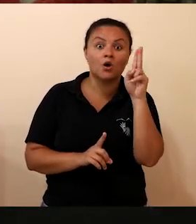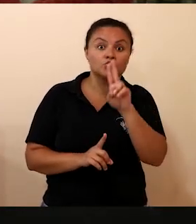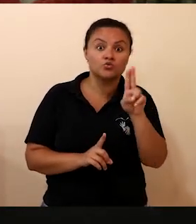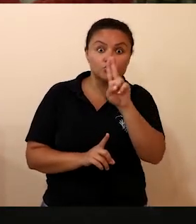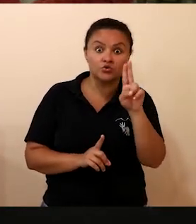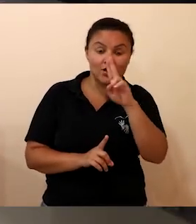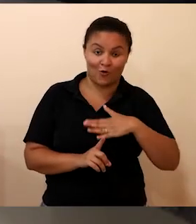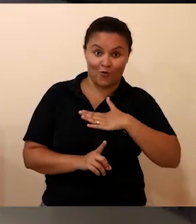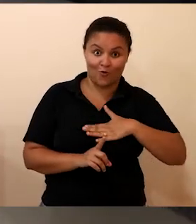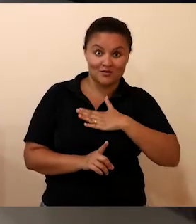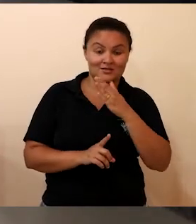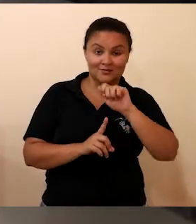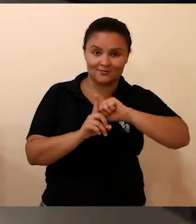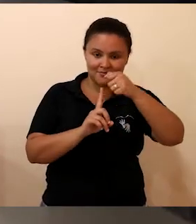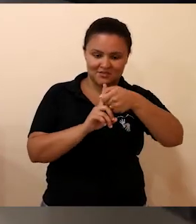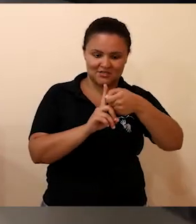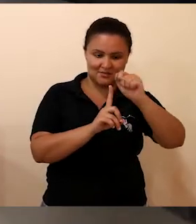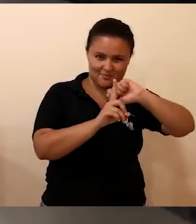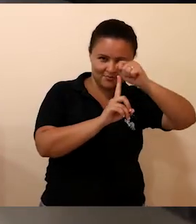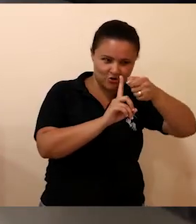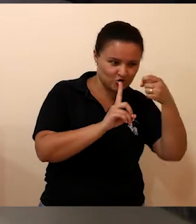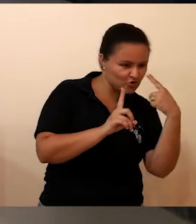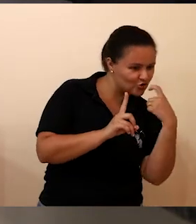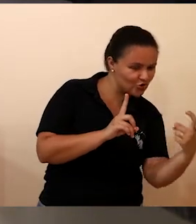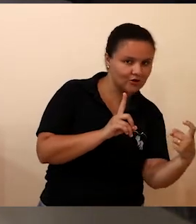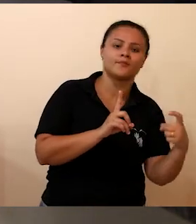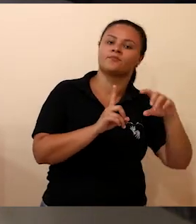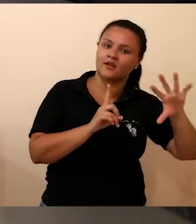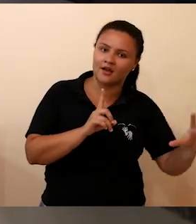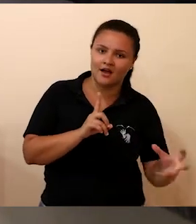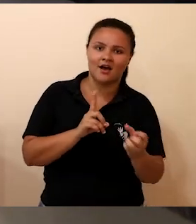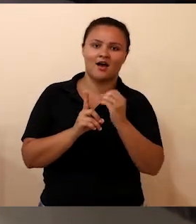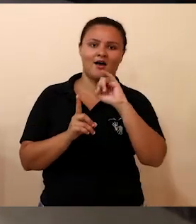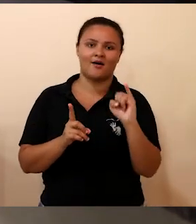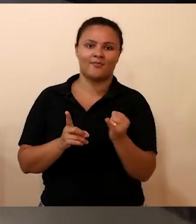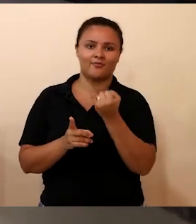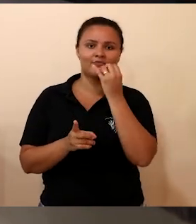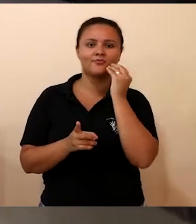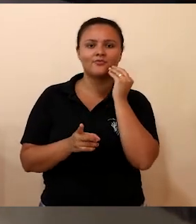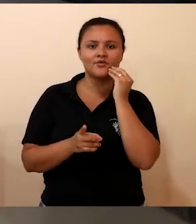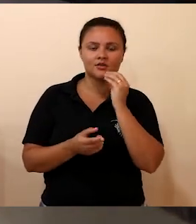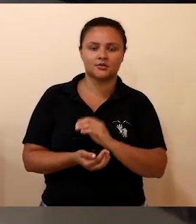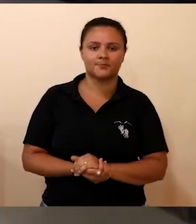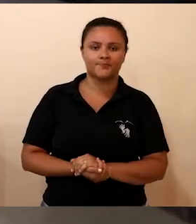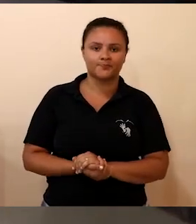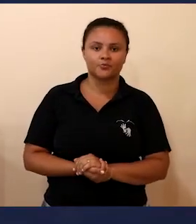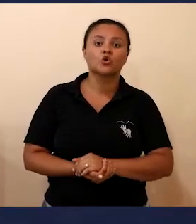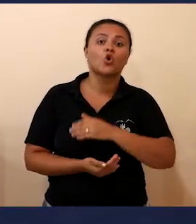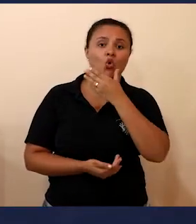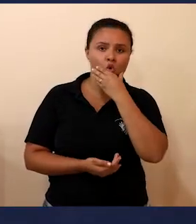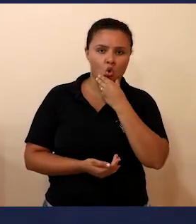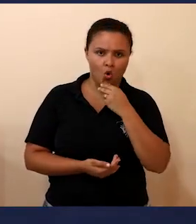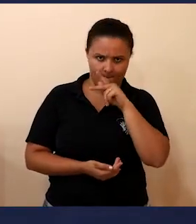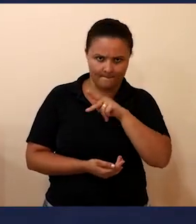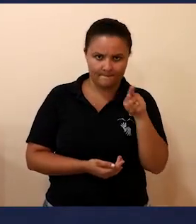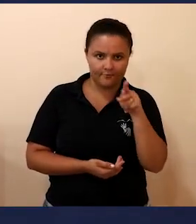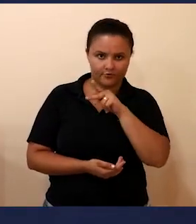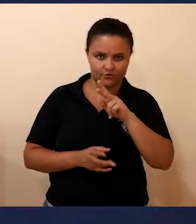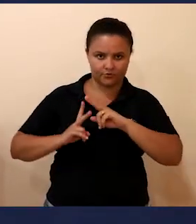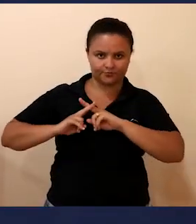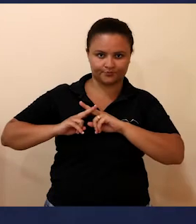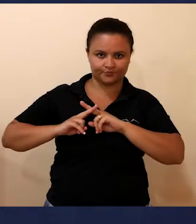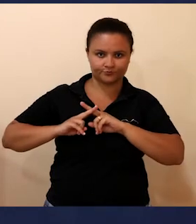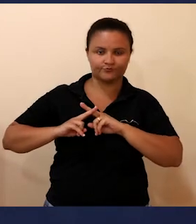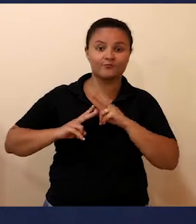joga fora as cascas. O professor de Economia da Universidade Federal de Rondônia afirma que no contexto internacional em relação ao desperdício,